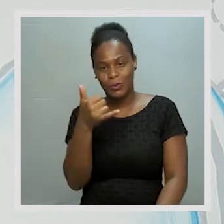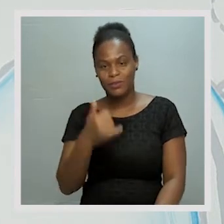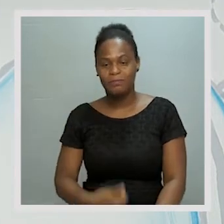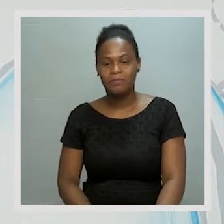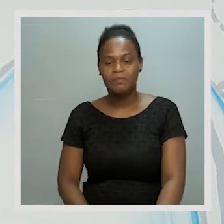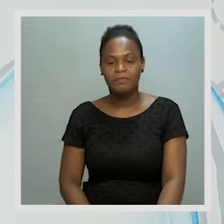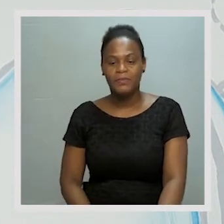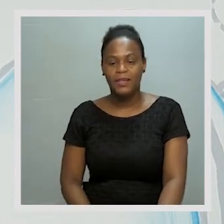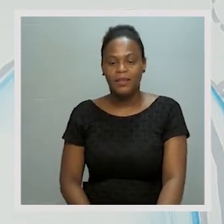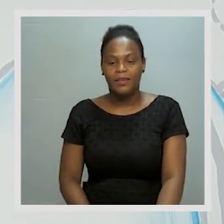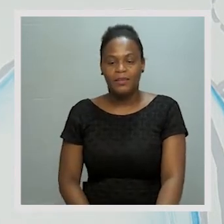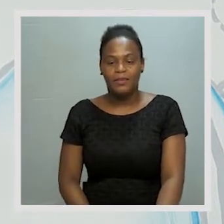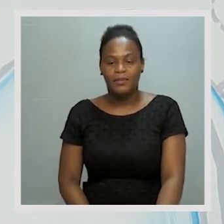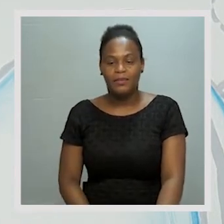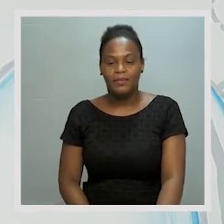dois.